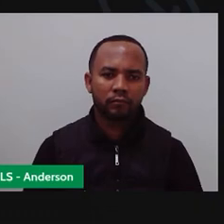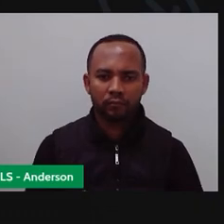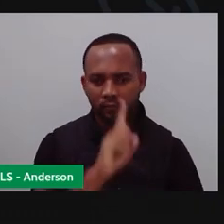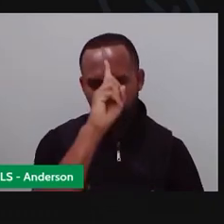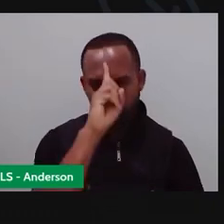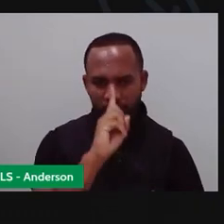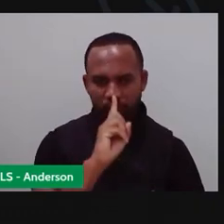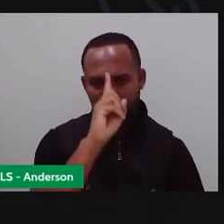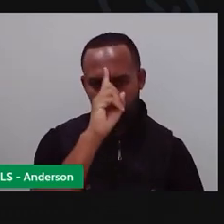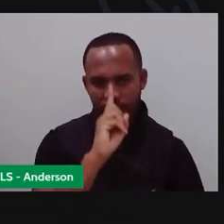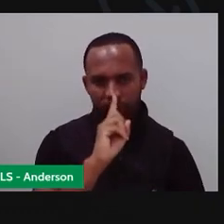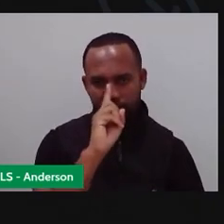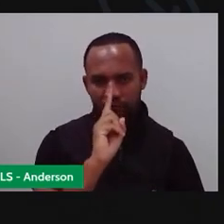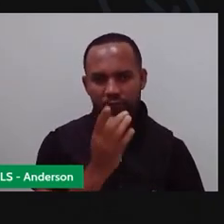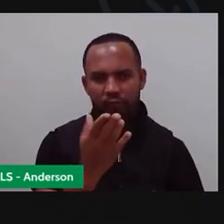legal.